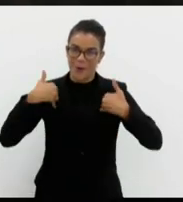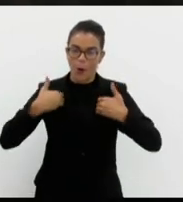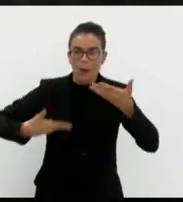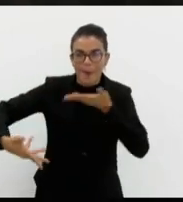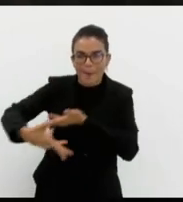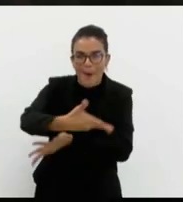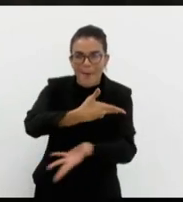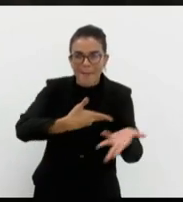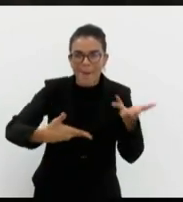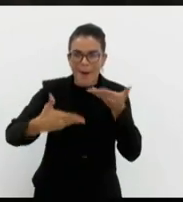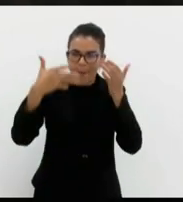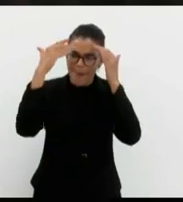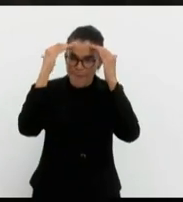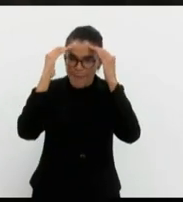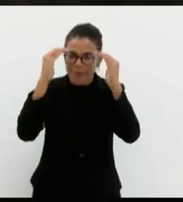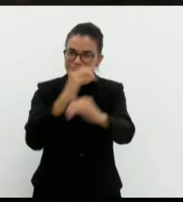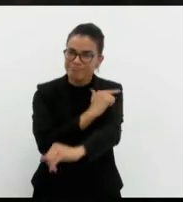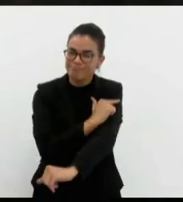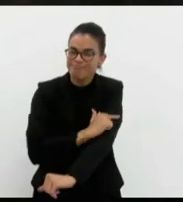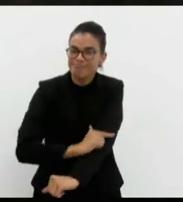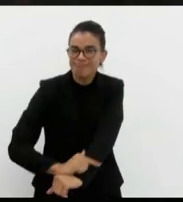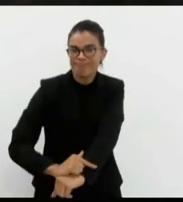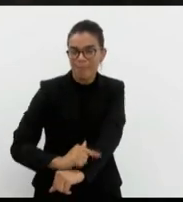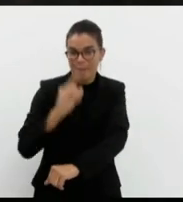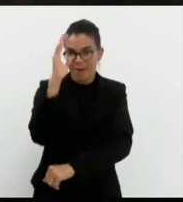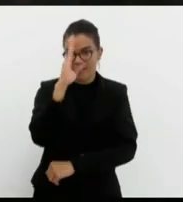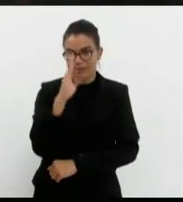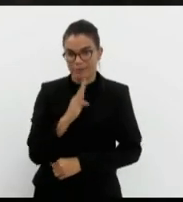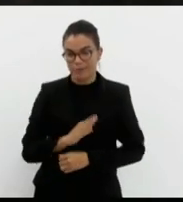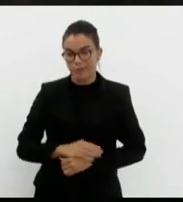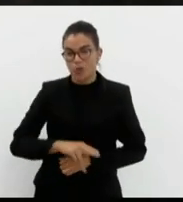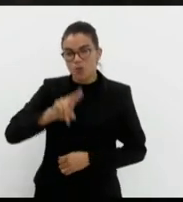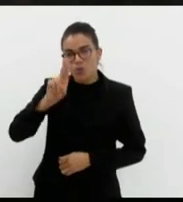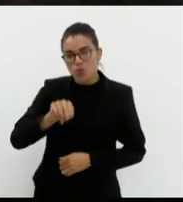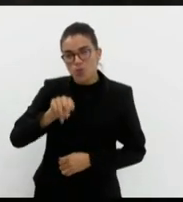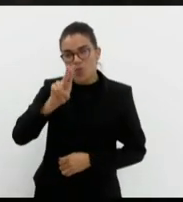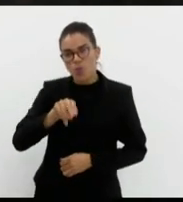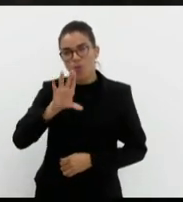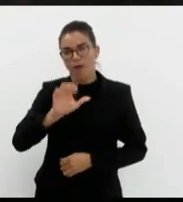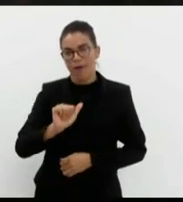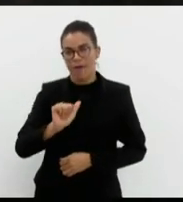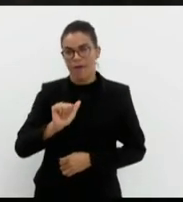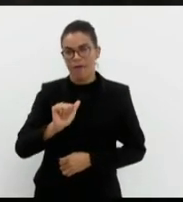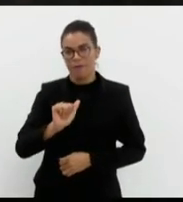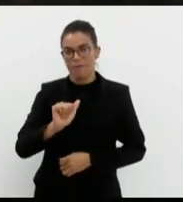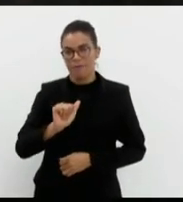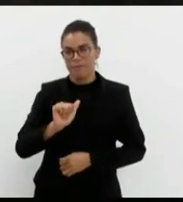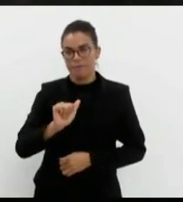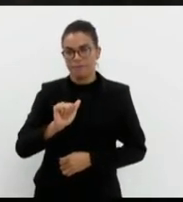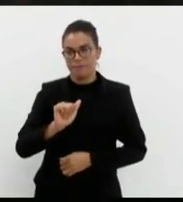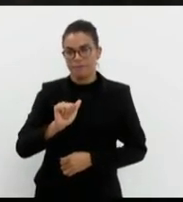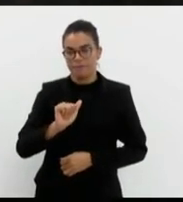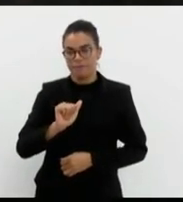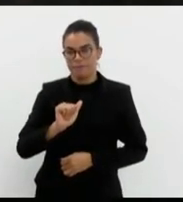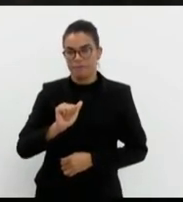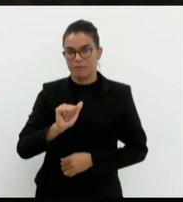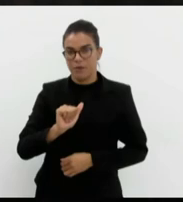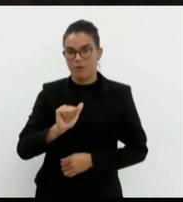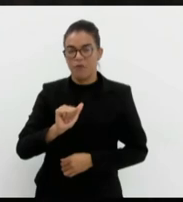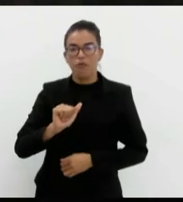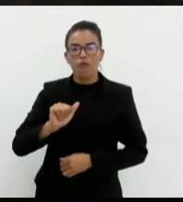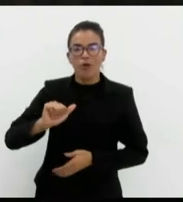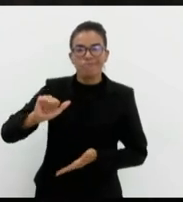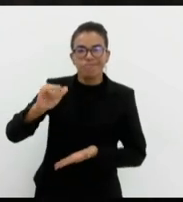brasileira que nunca absolutamente nunca foi banida